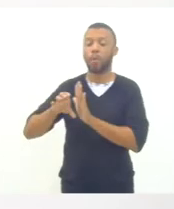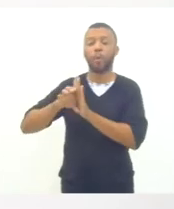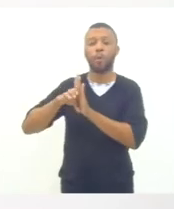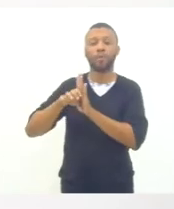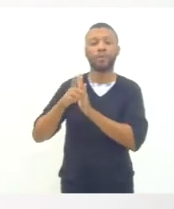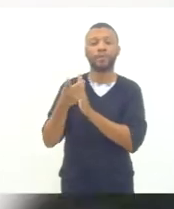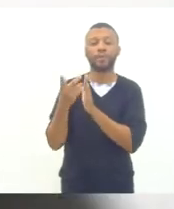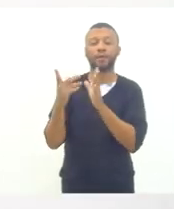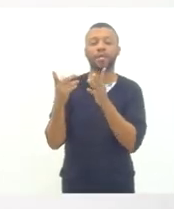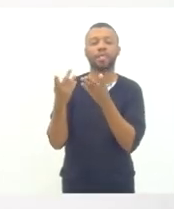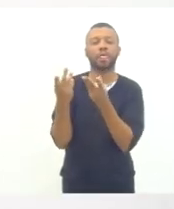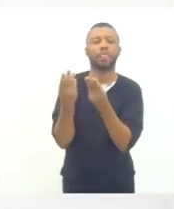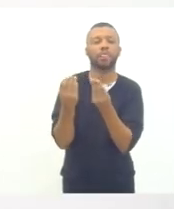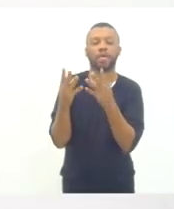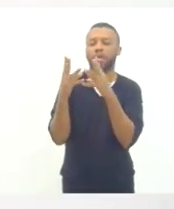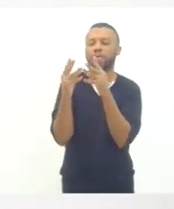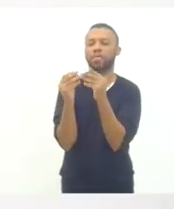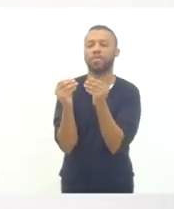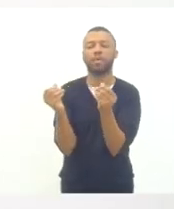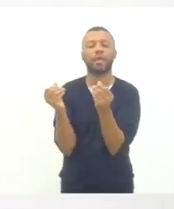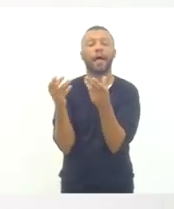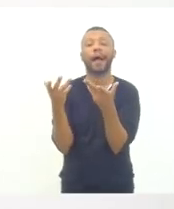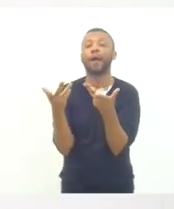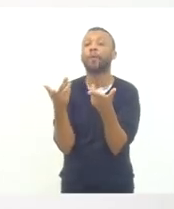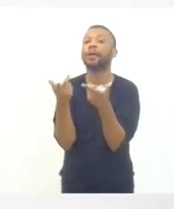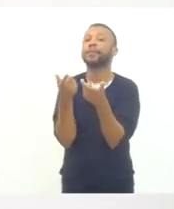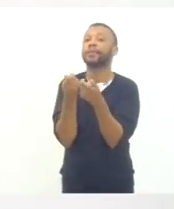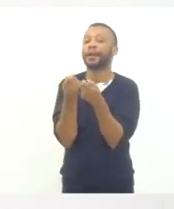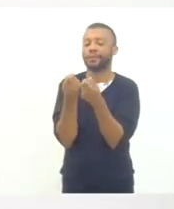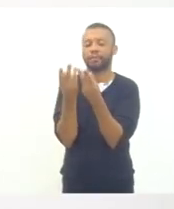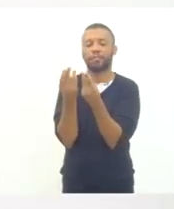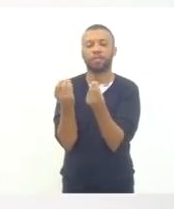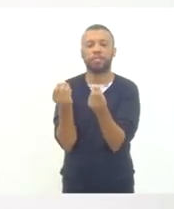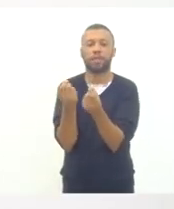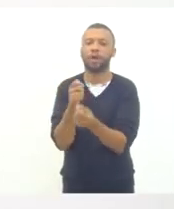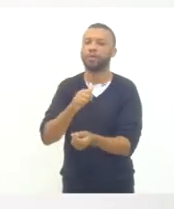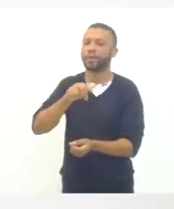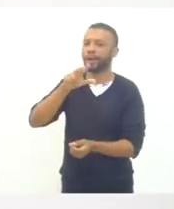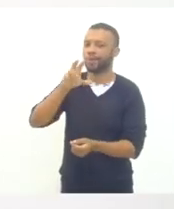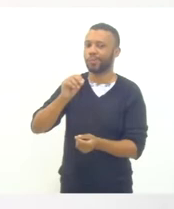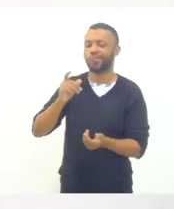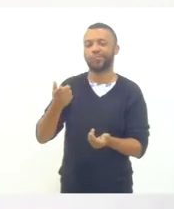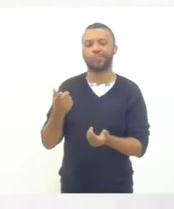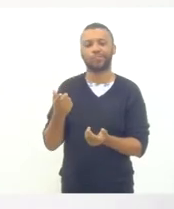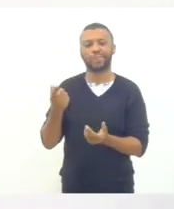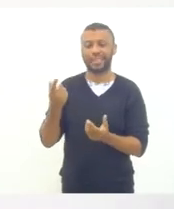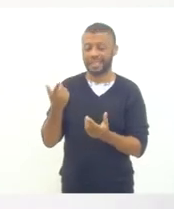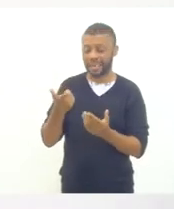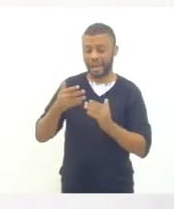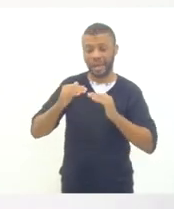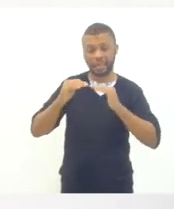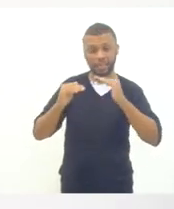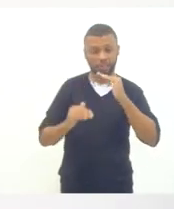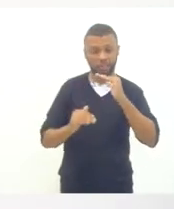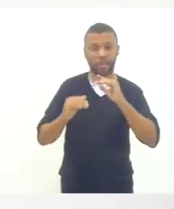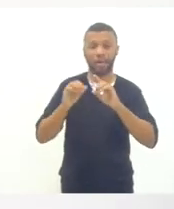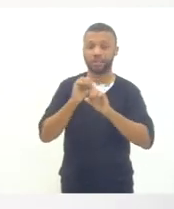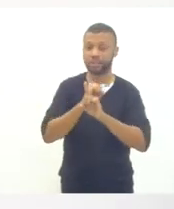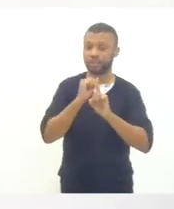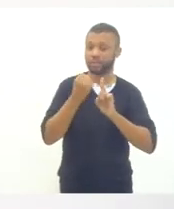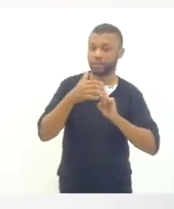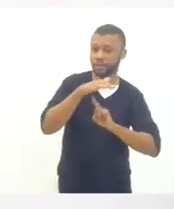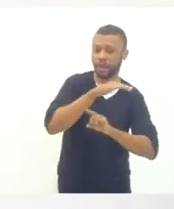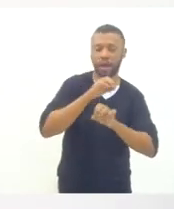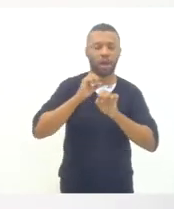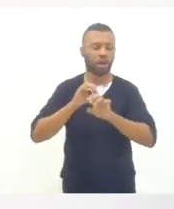empobrece a formação dos nossos estudantes aprofunda a desigualdade educacional no nosso país e a gente quer